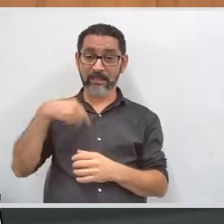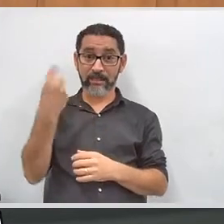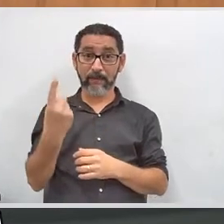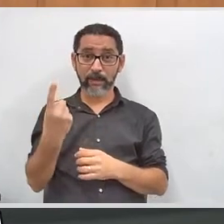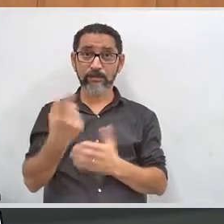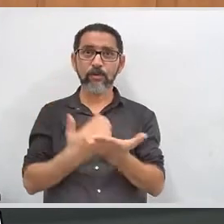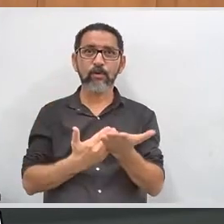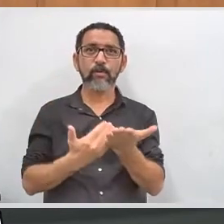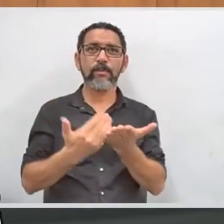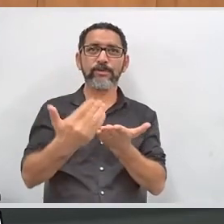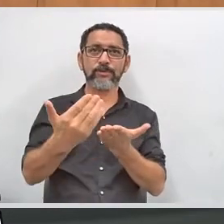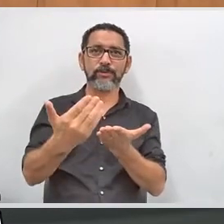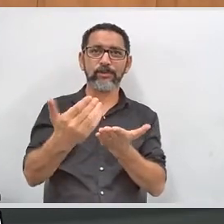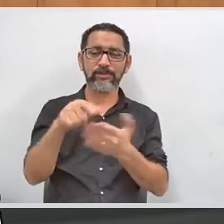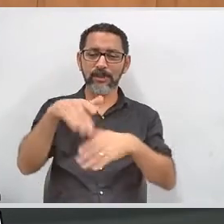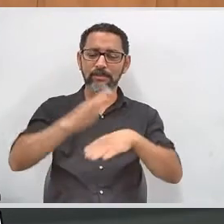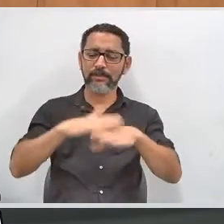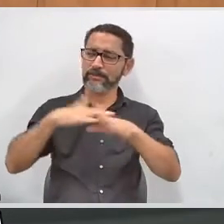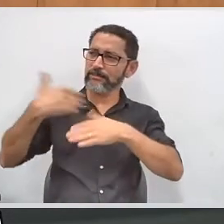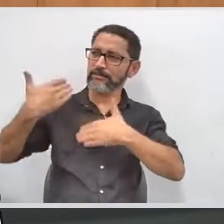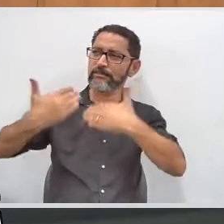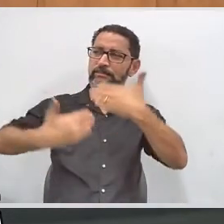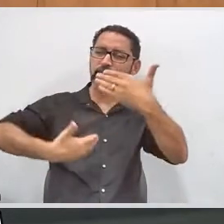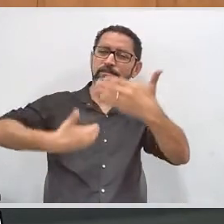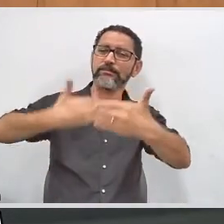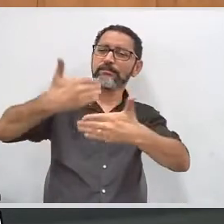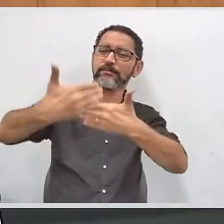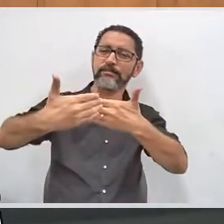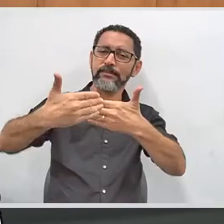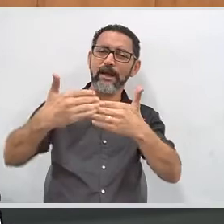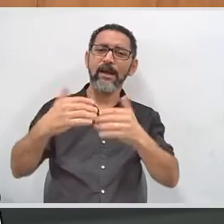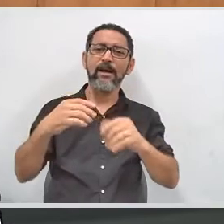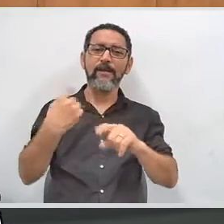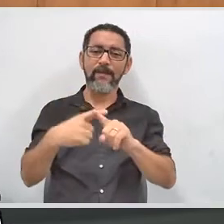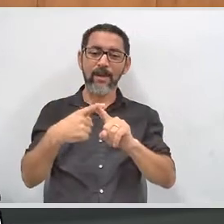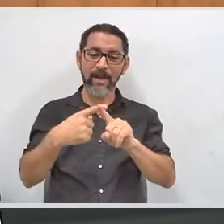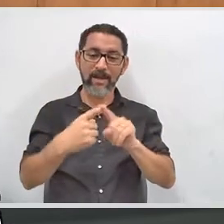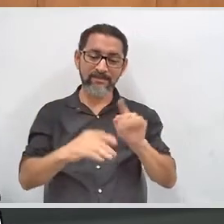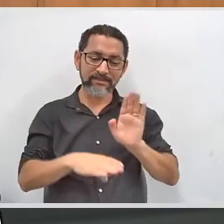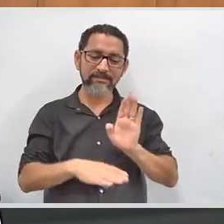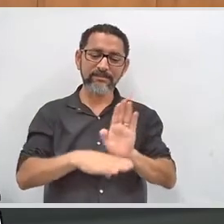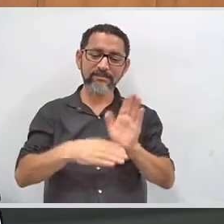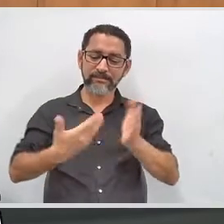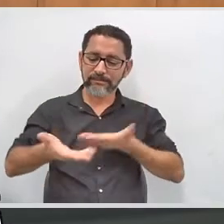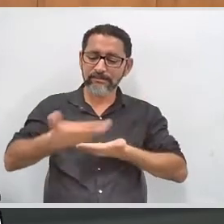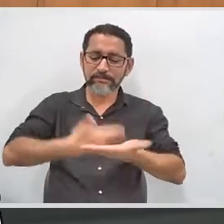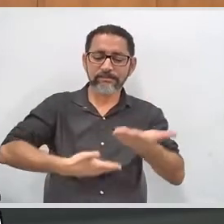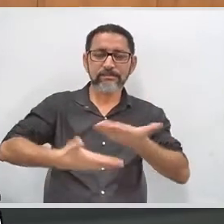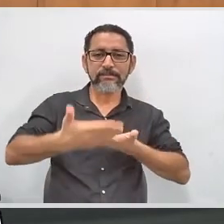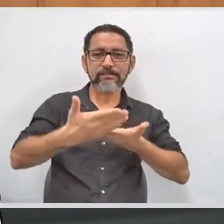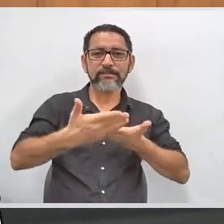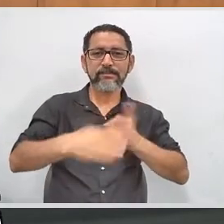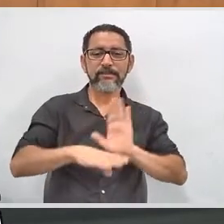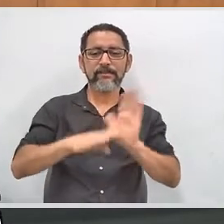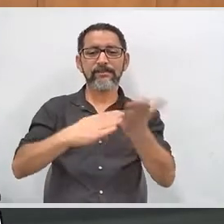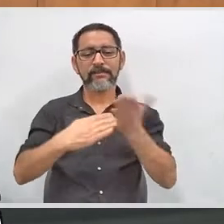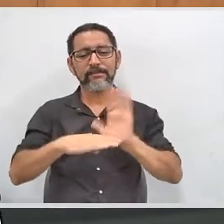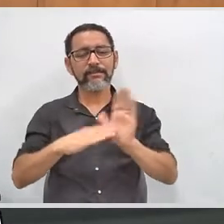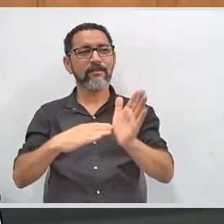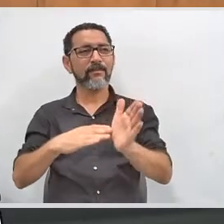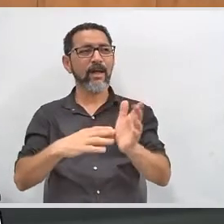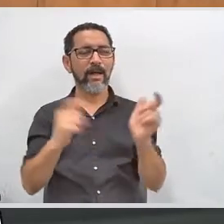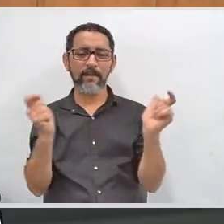cá, a gente tem notado o ganho com a convivência e o trabalho na Assembleia graças ao presidente